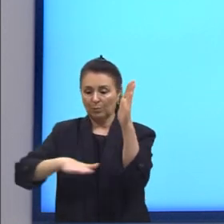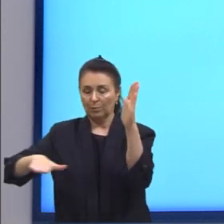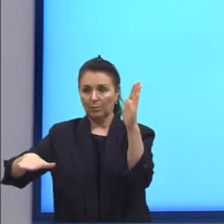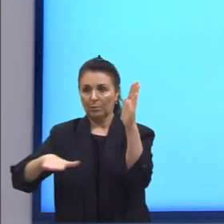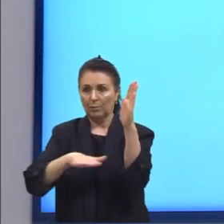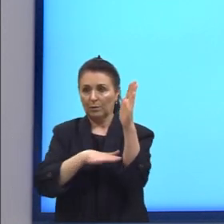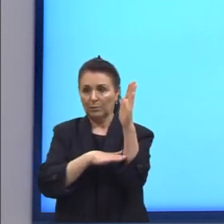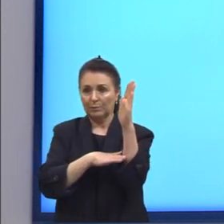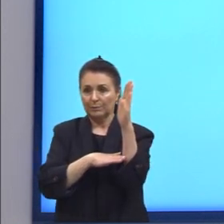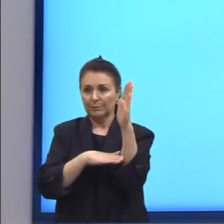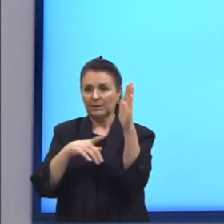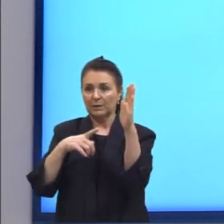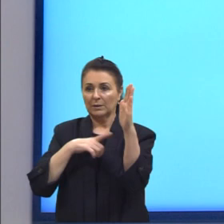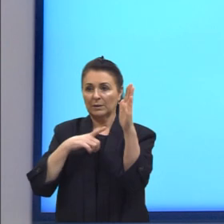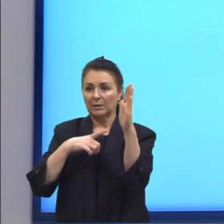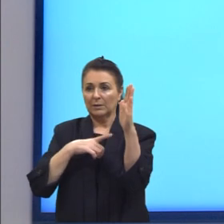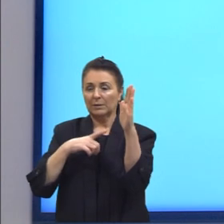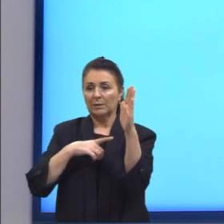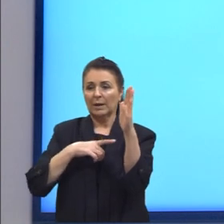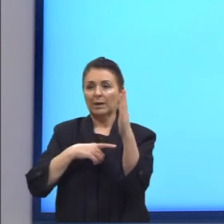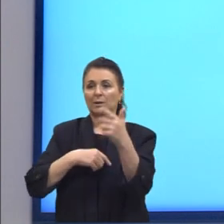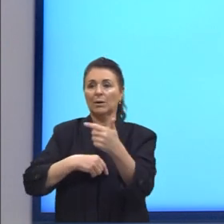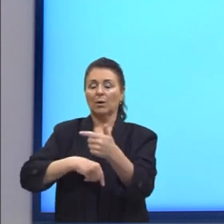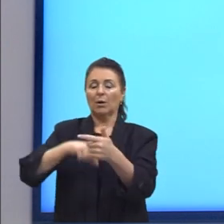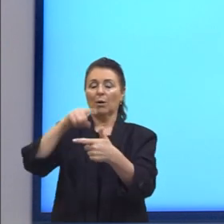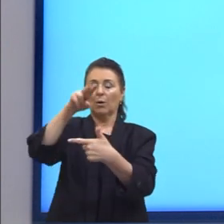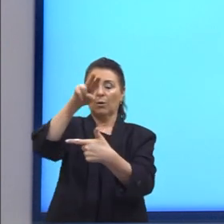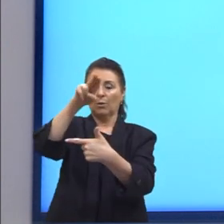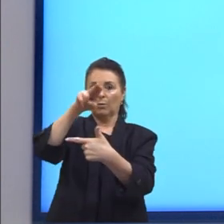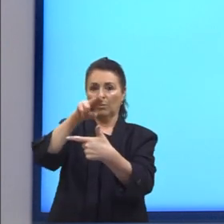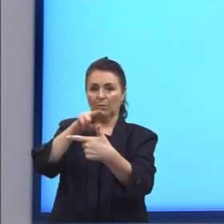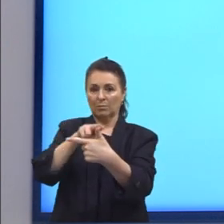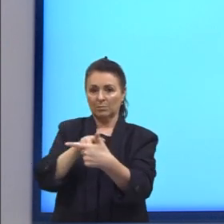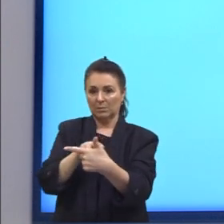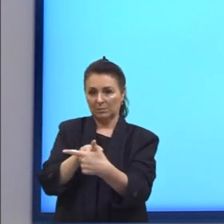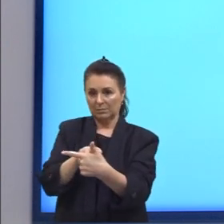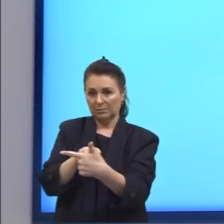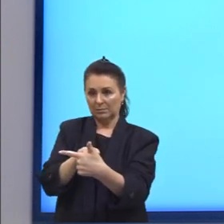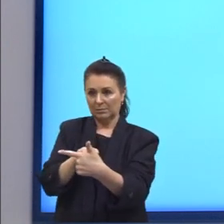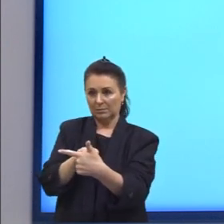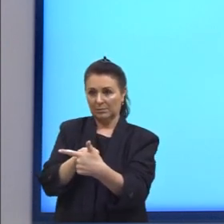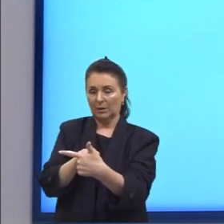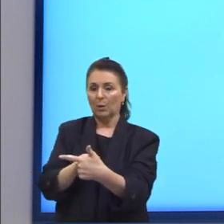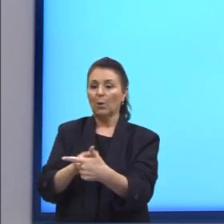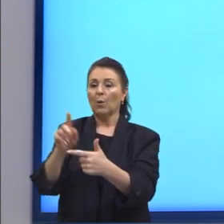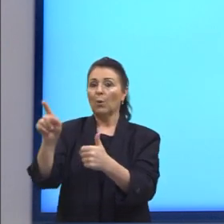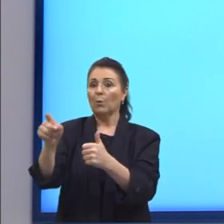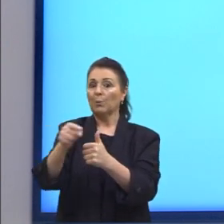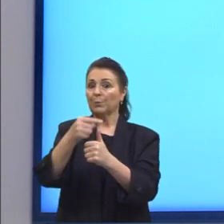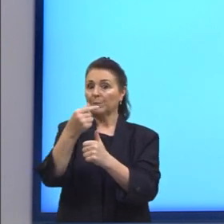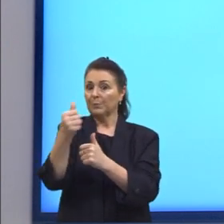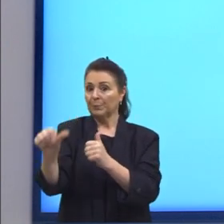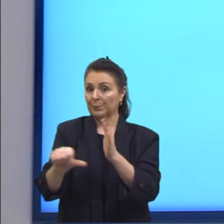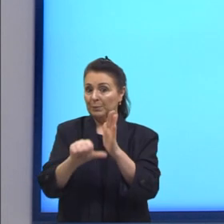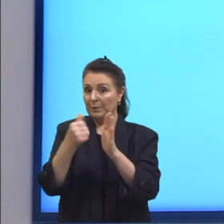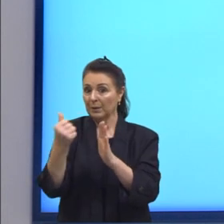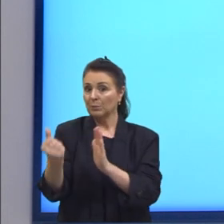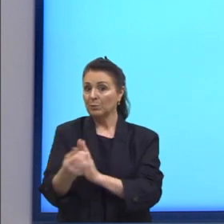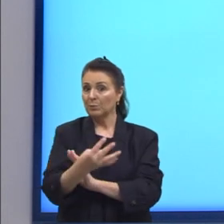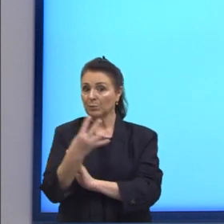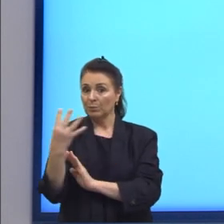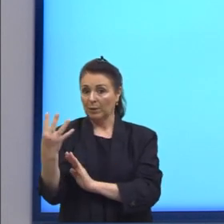temos o cosseno. Cosseno sempre terá, primeiro e quarto quadrante, os valores positivos,